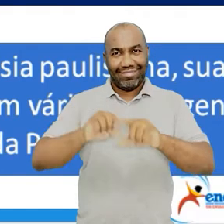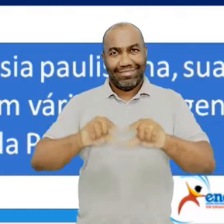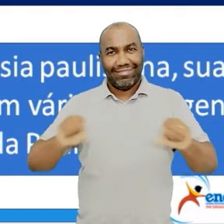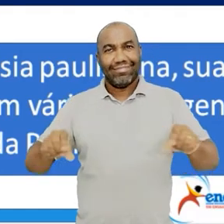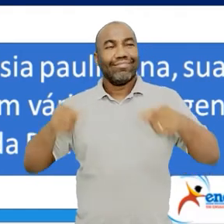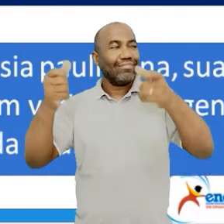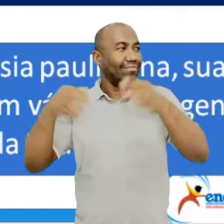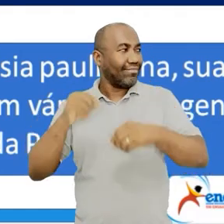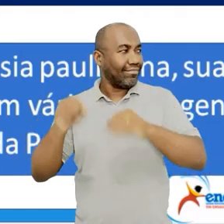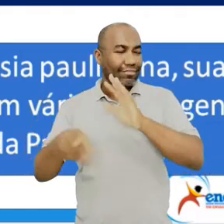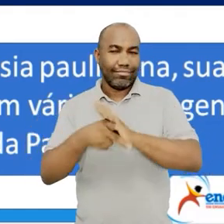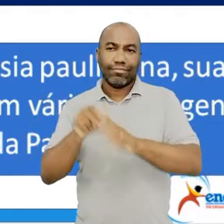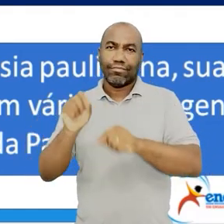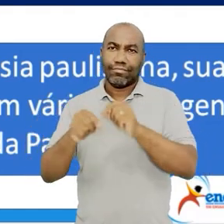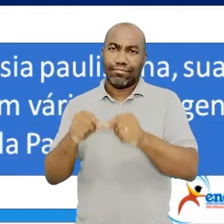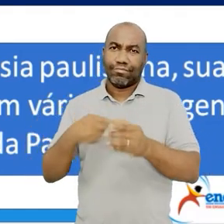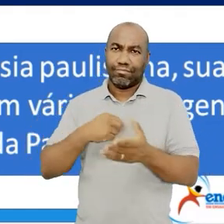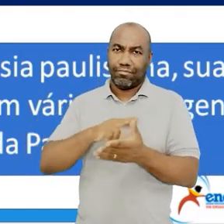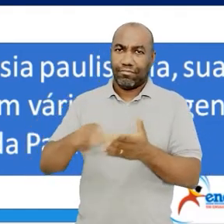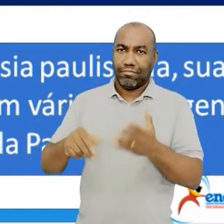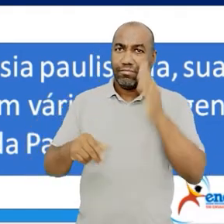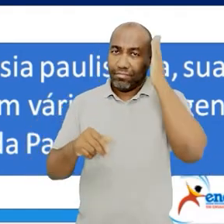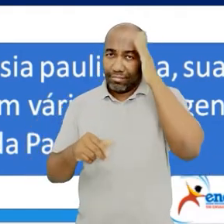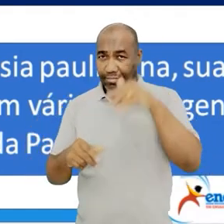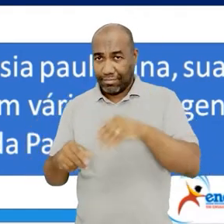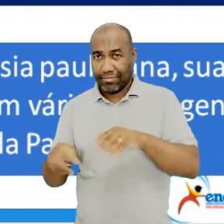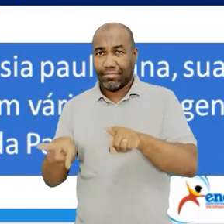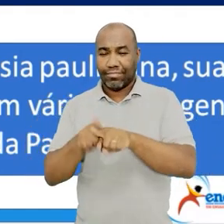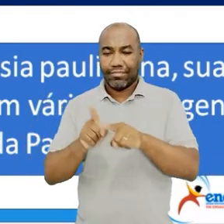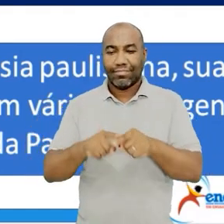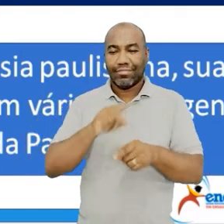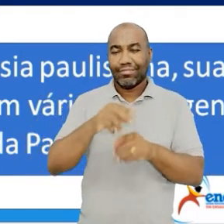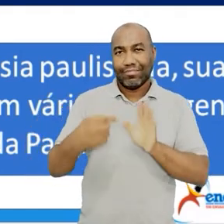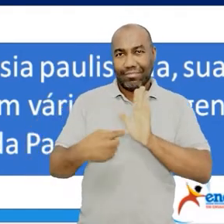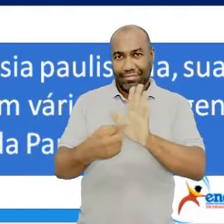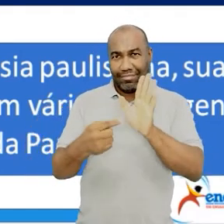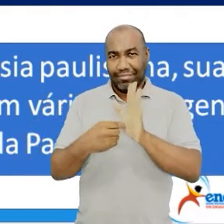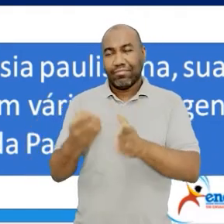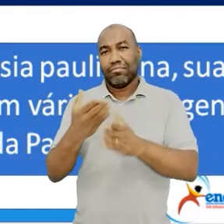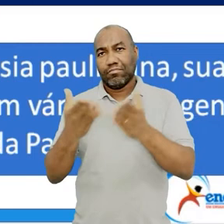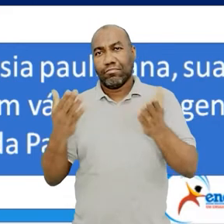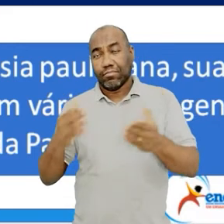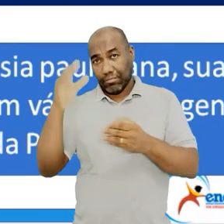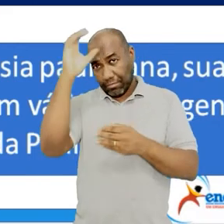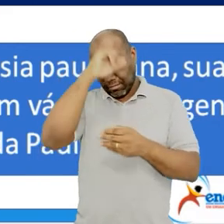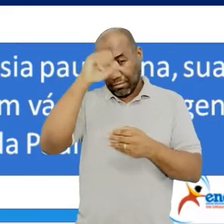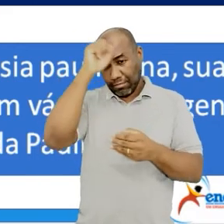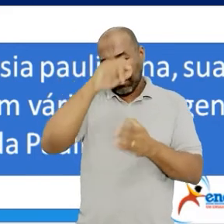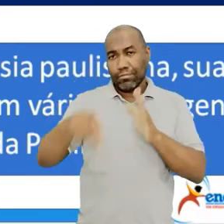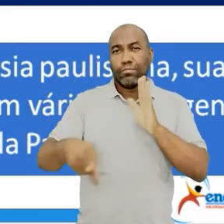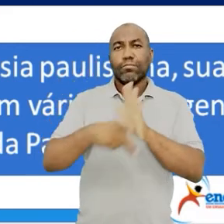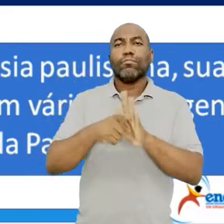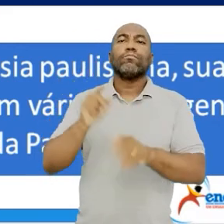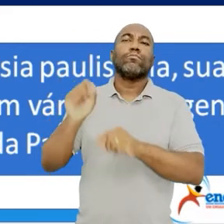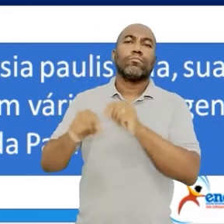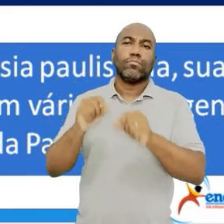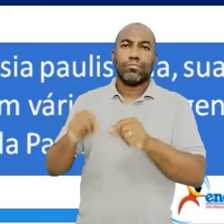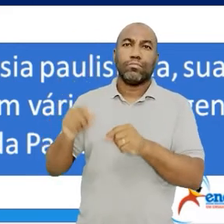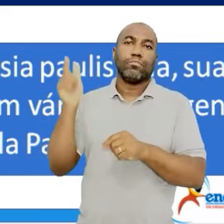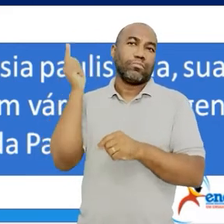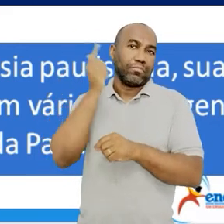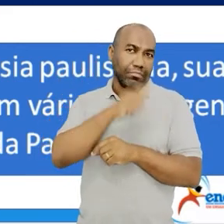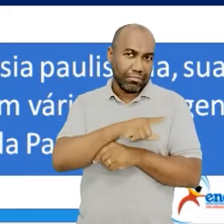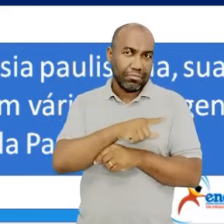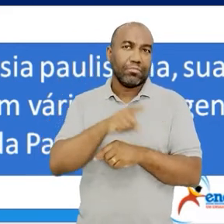incoerências do amor. Eu trouxe, deixei aí para vocês um pouquinho sobre a obra e entenda